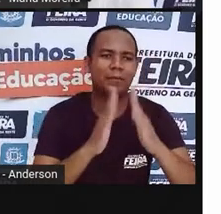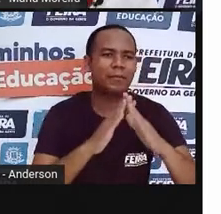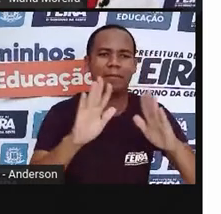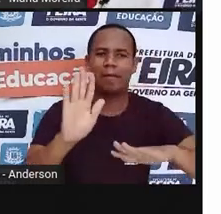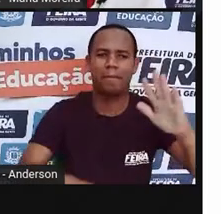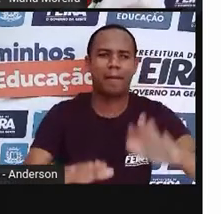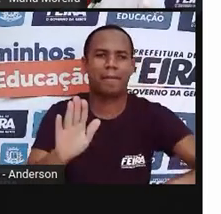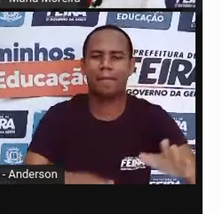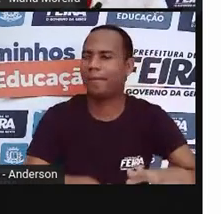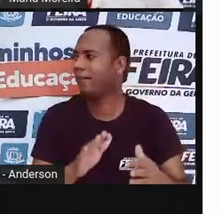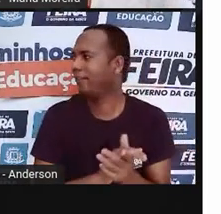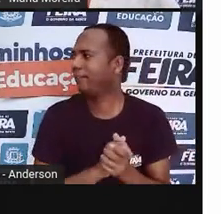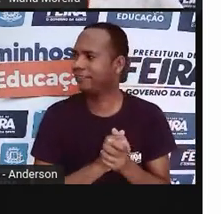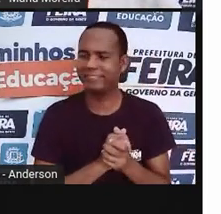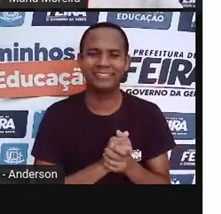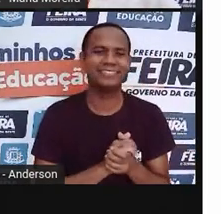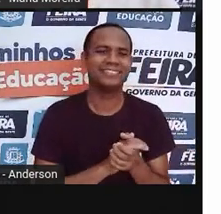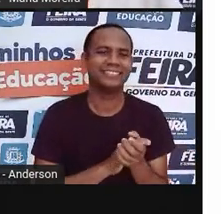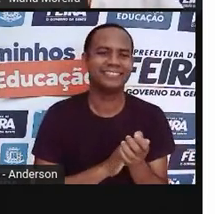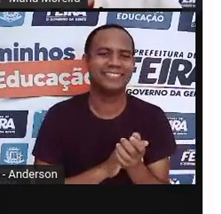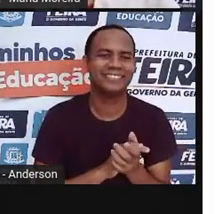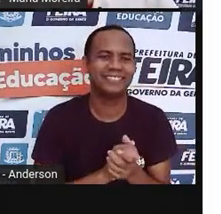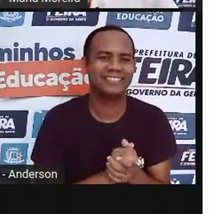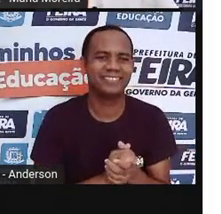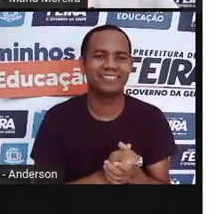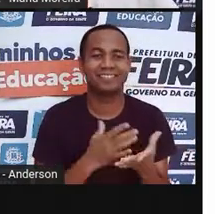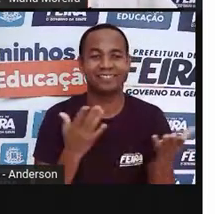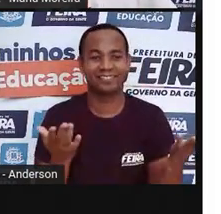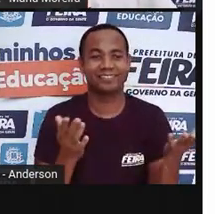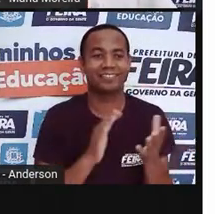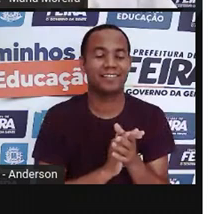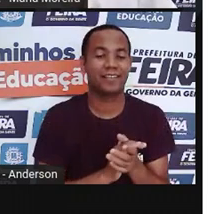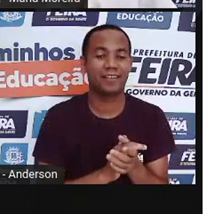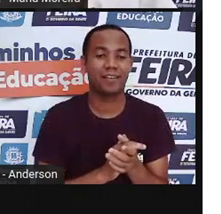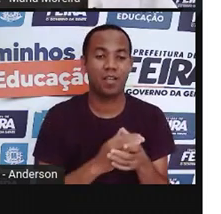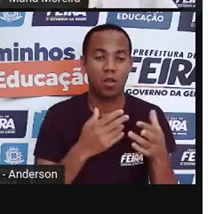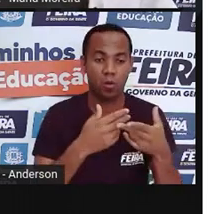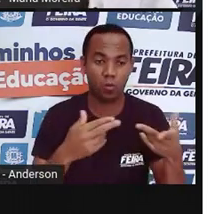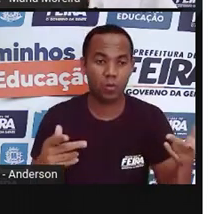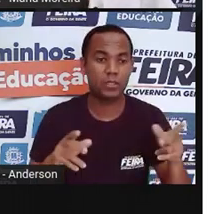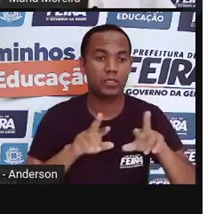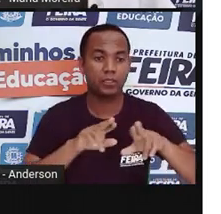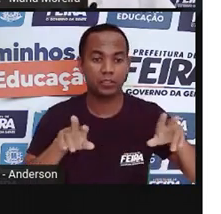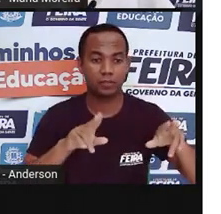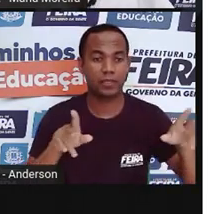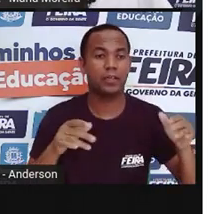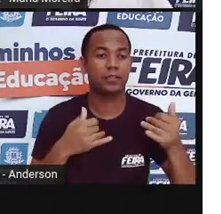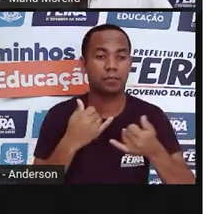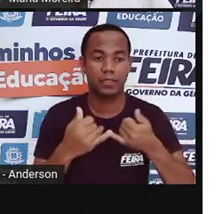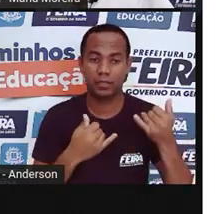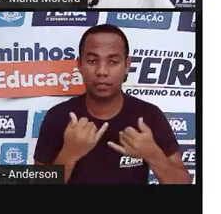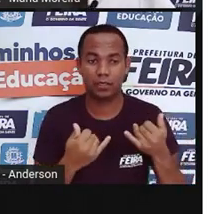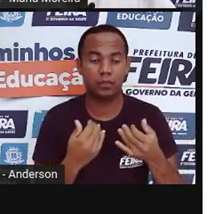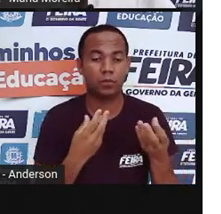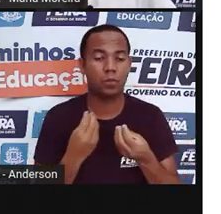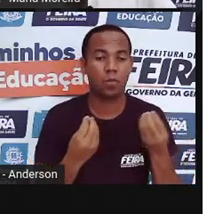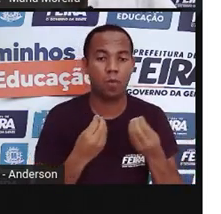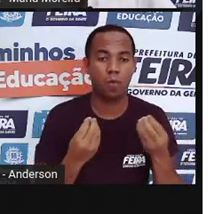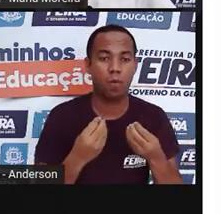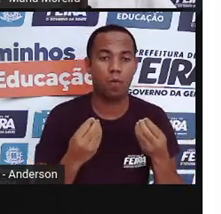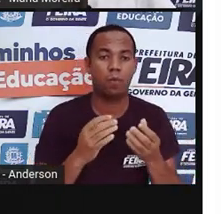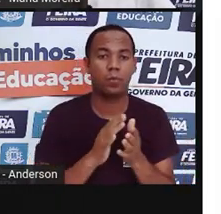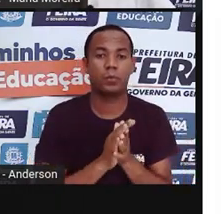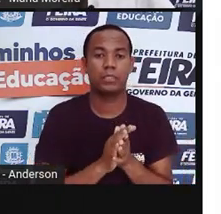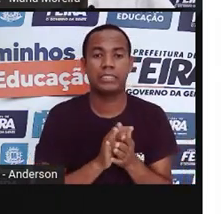Só batuque. Aqui a gente só faz batuque, né? Uma preocupação com esse tipo de material é o tratamento recebido. Como umidade e